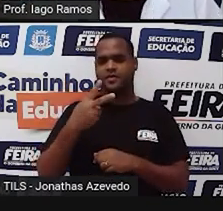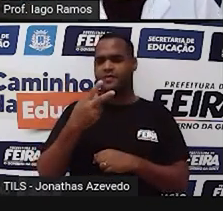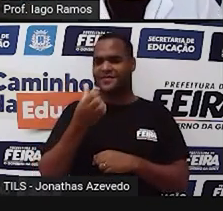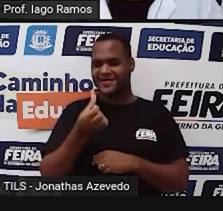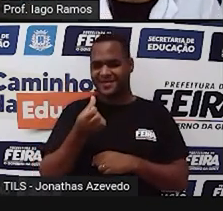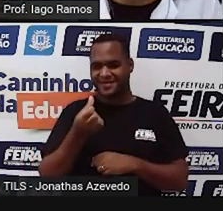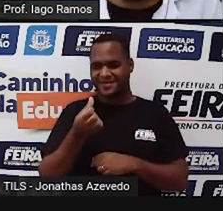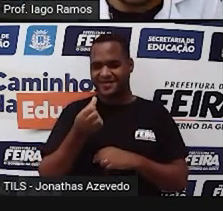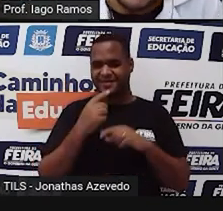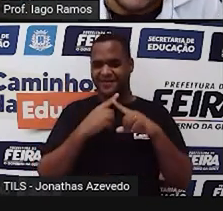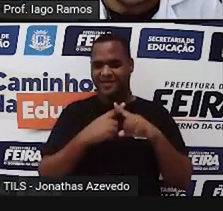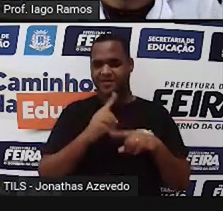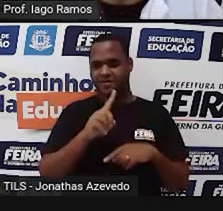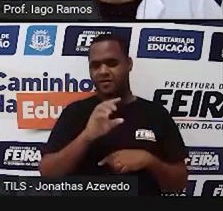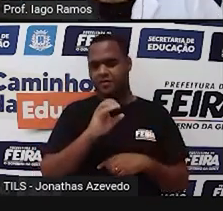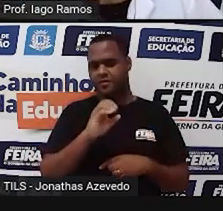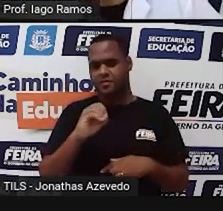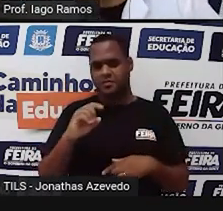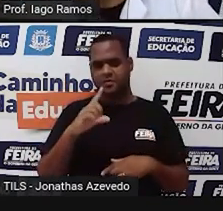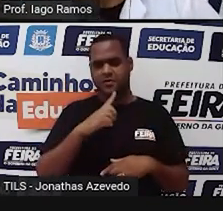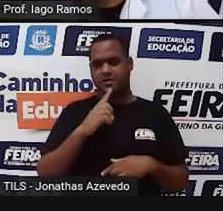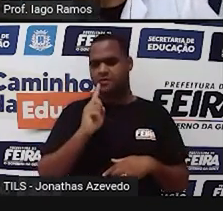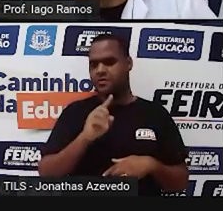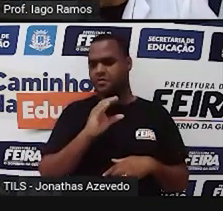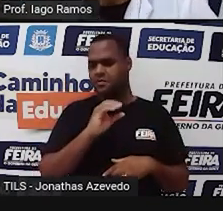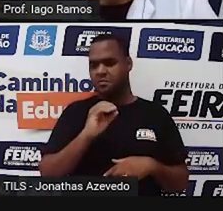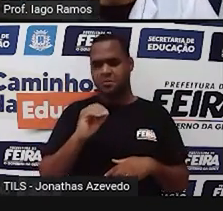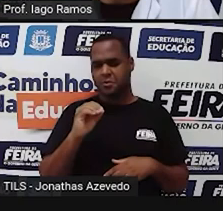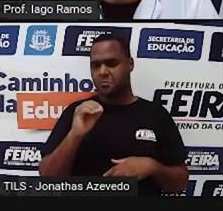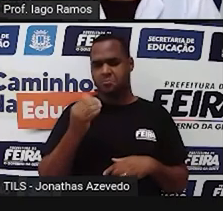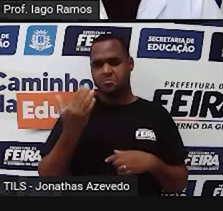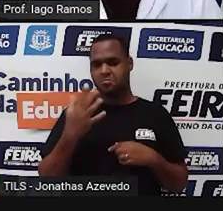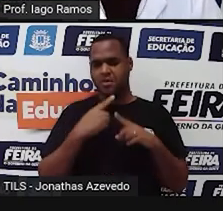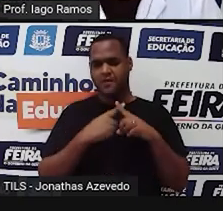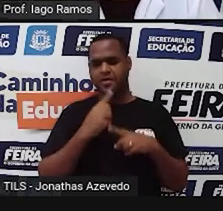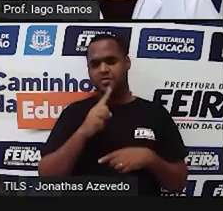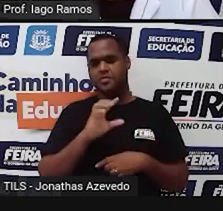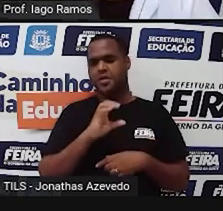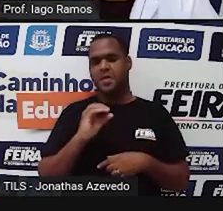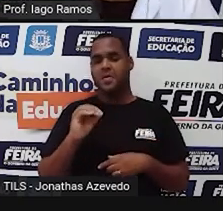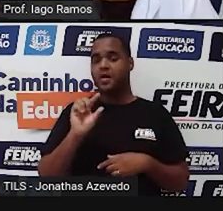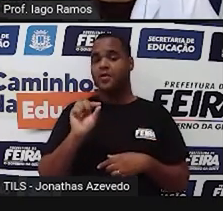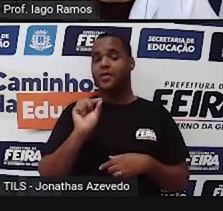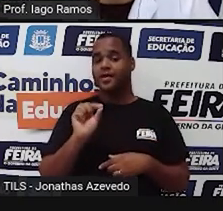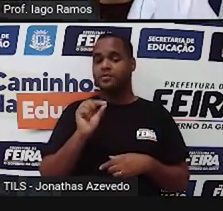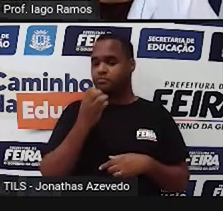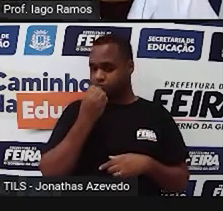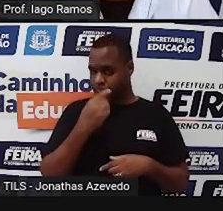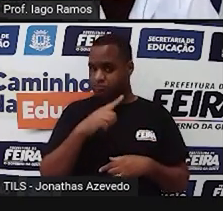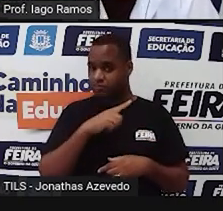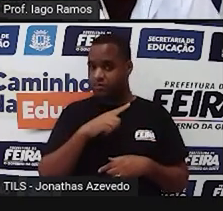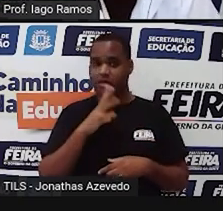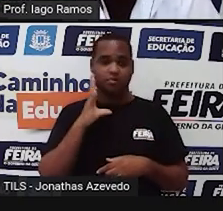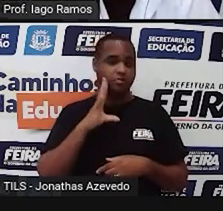vezes mil, vezes mil. Só que tem uma coisa bacana aqui, galerinha, ó.